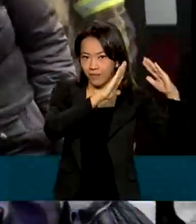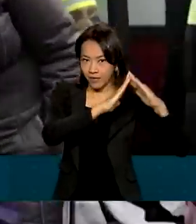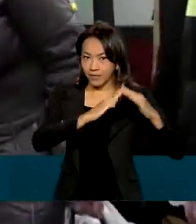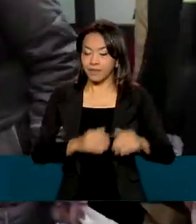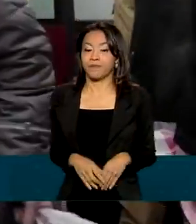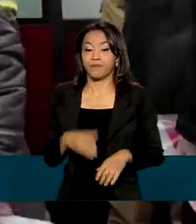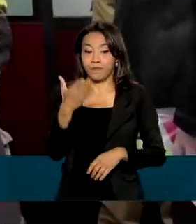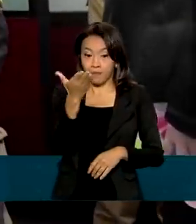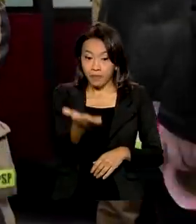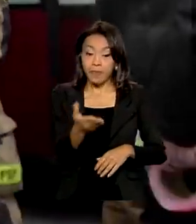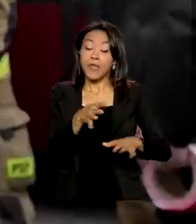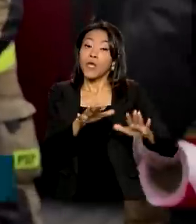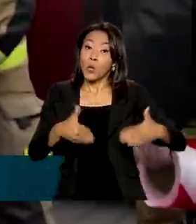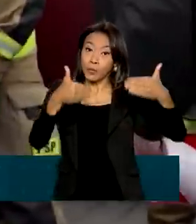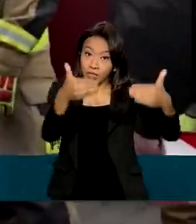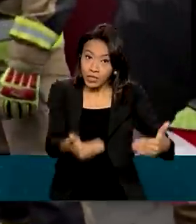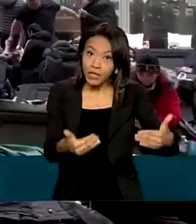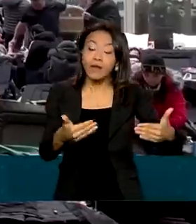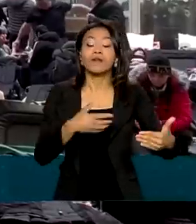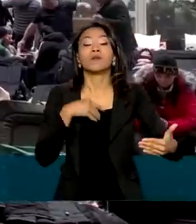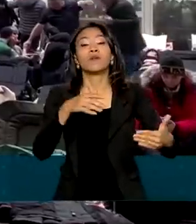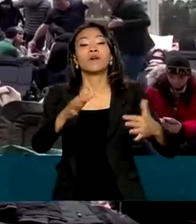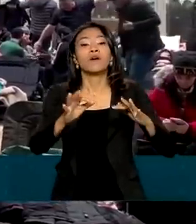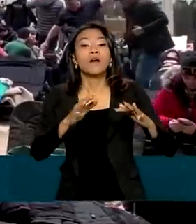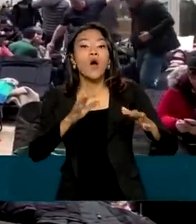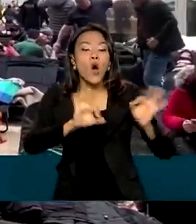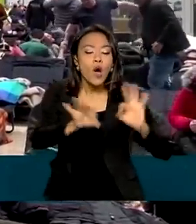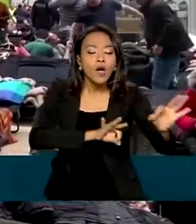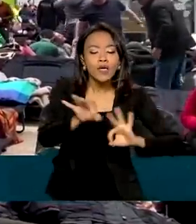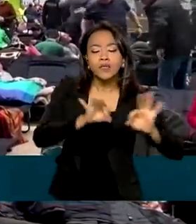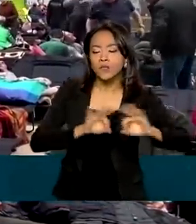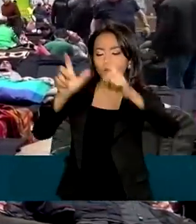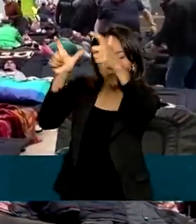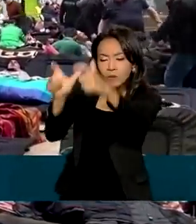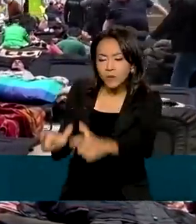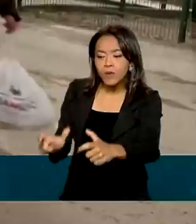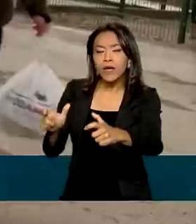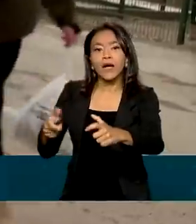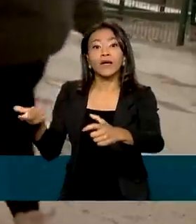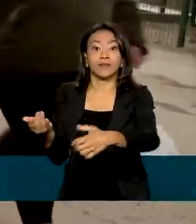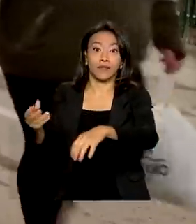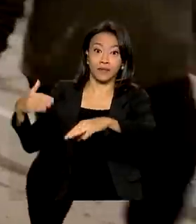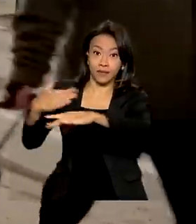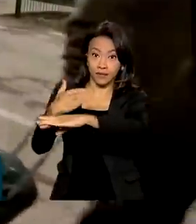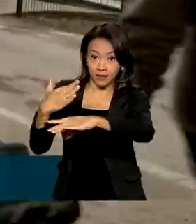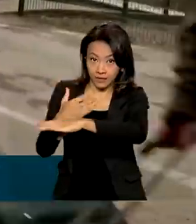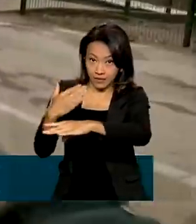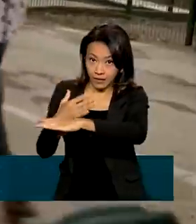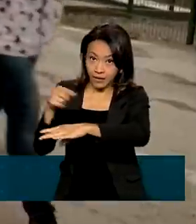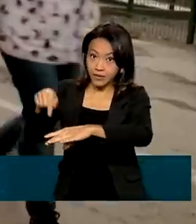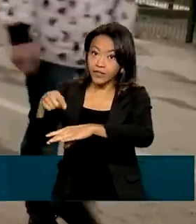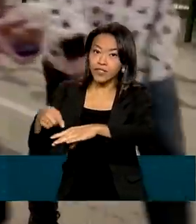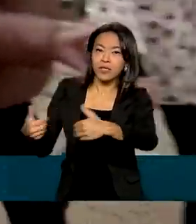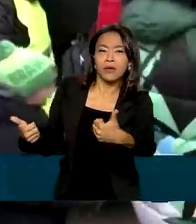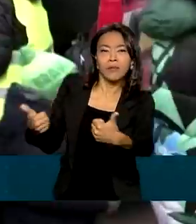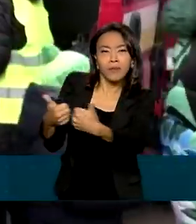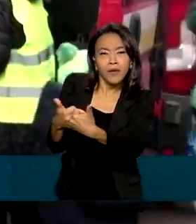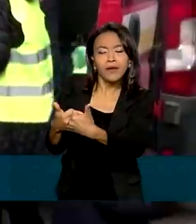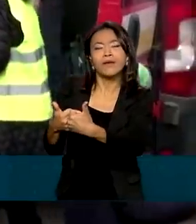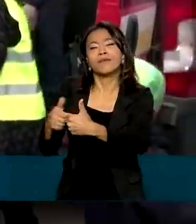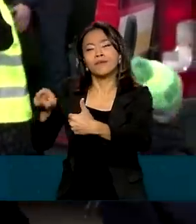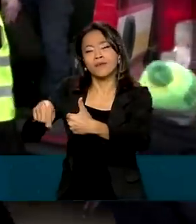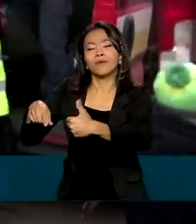Ministério das Relações Exteriores informou que organizou um posto avançado na cidade romena de Sirete, na fronteira com a